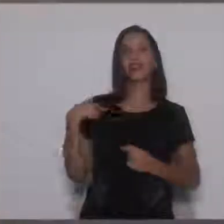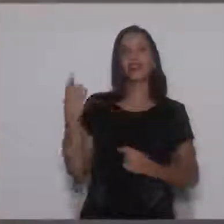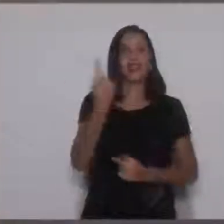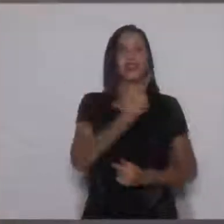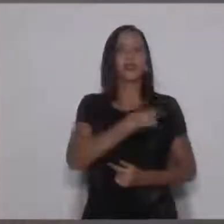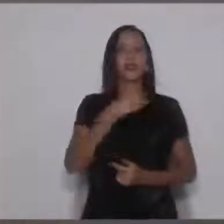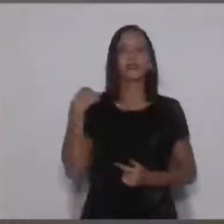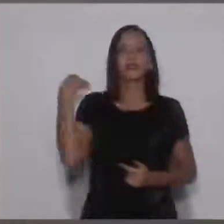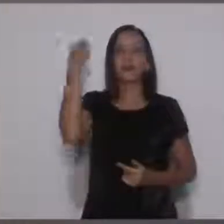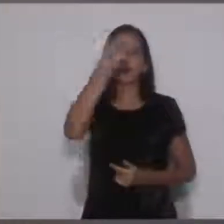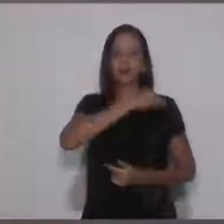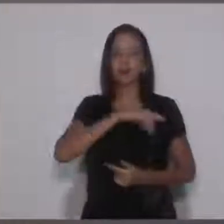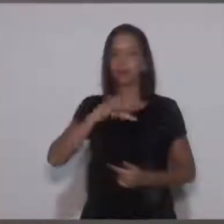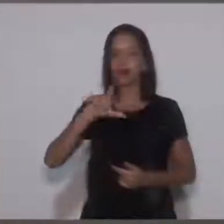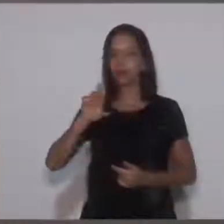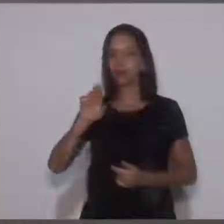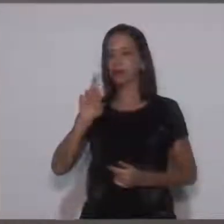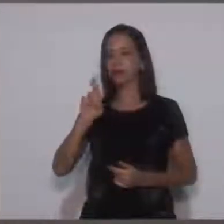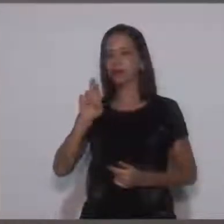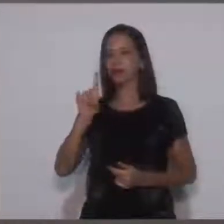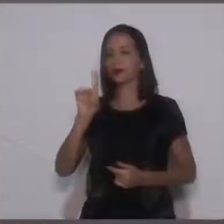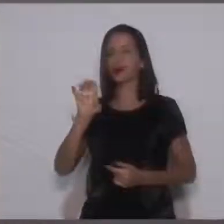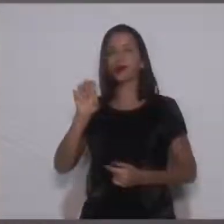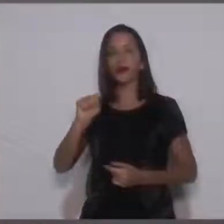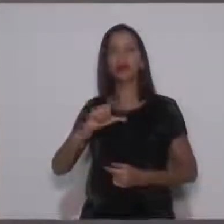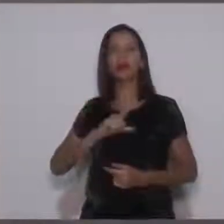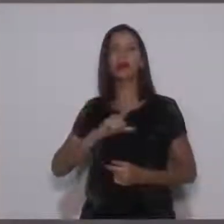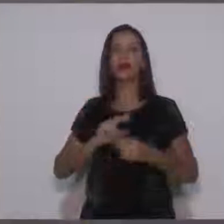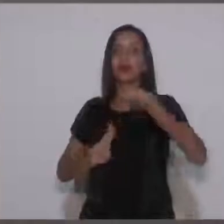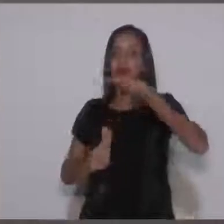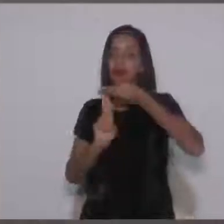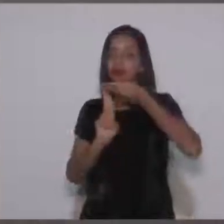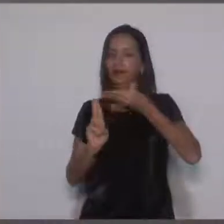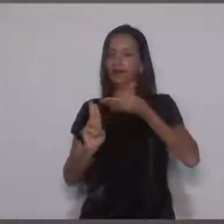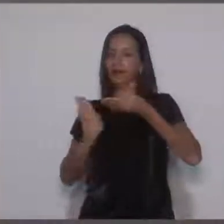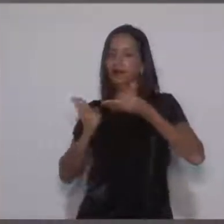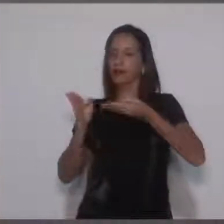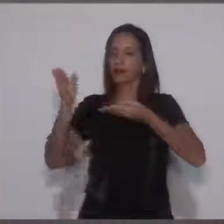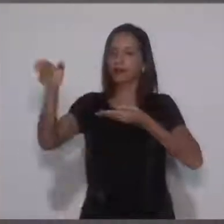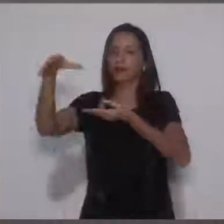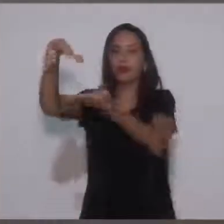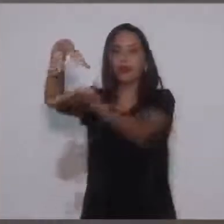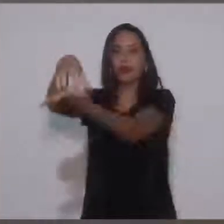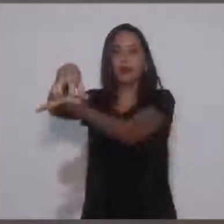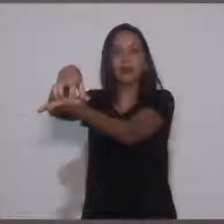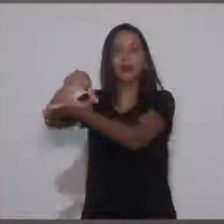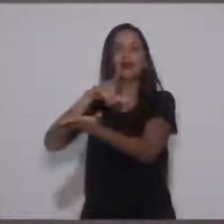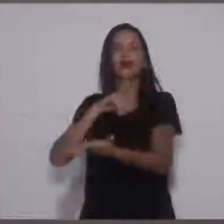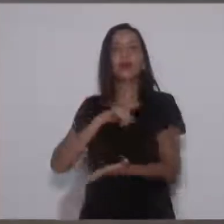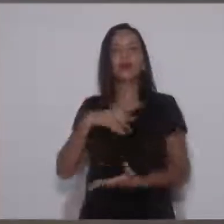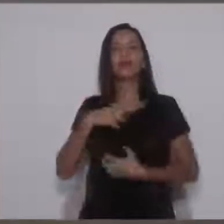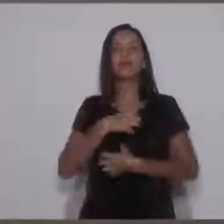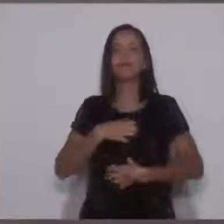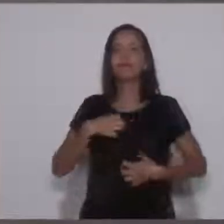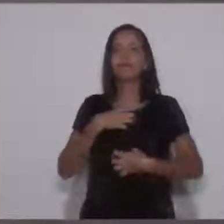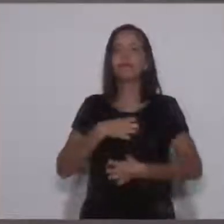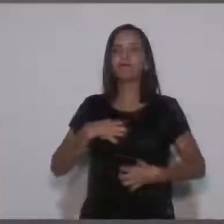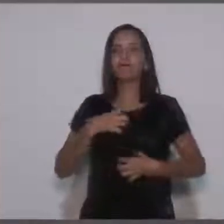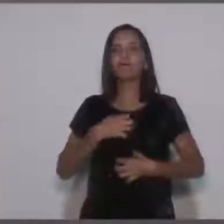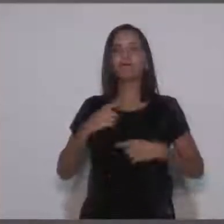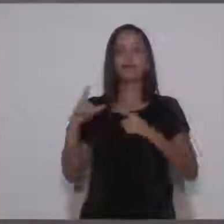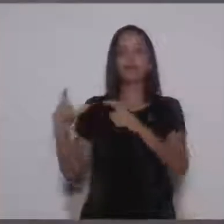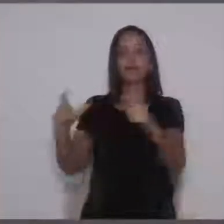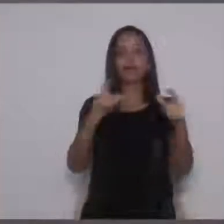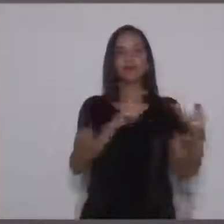Centro. Nós estamos tendo um enorme transtorno no bairro, nas